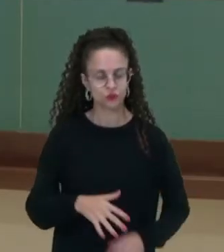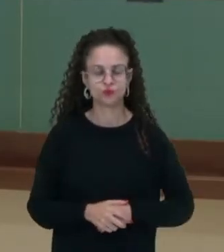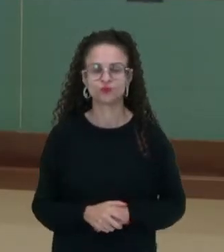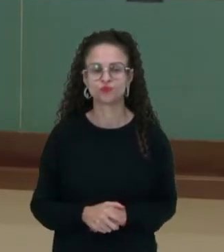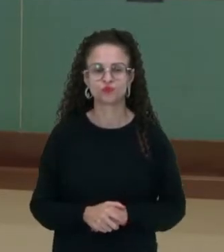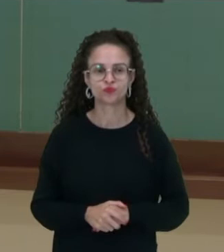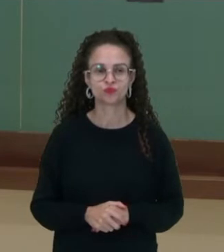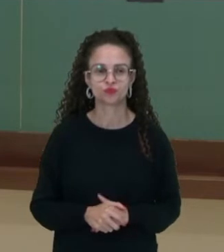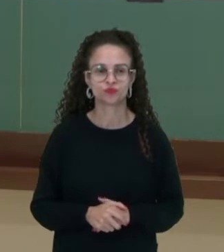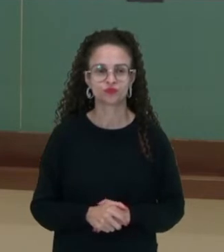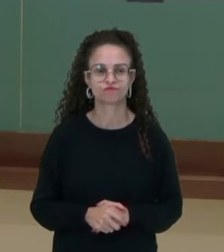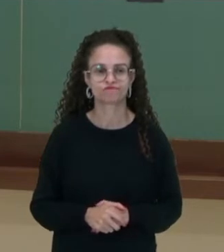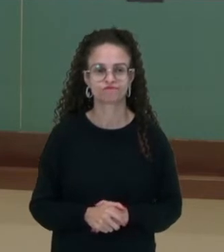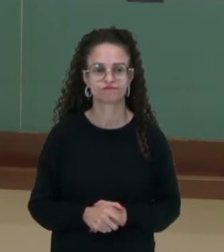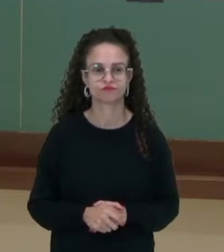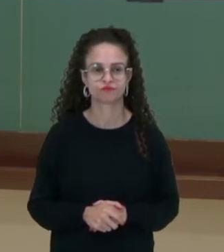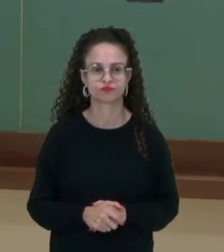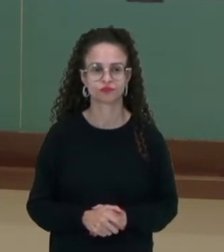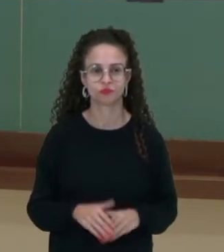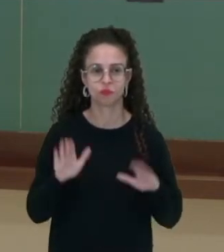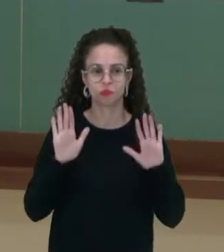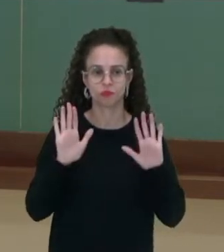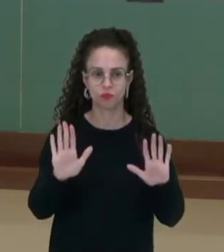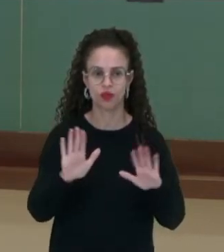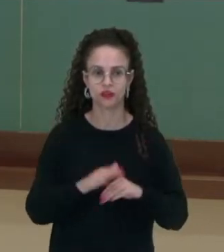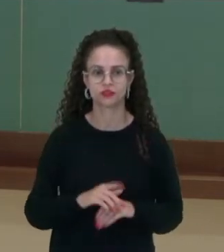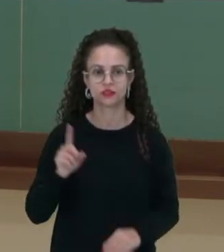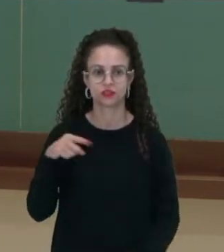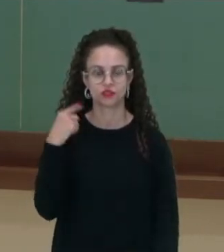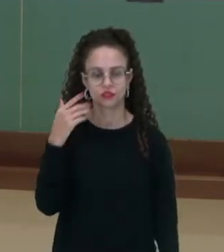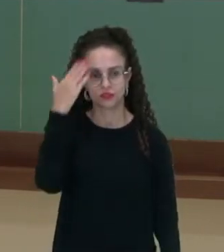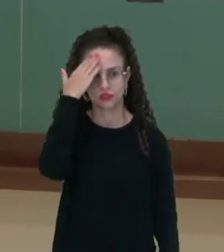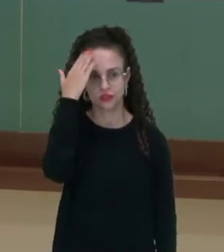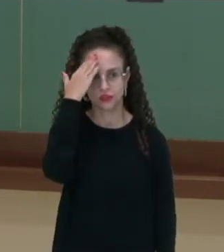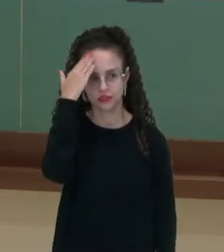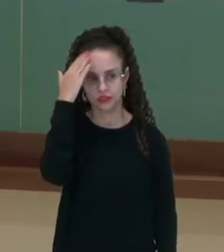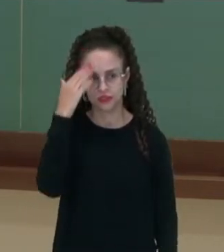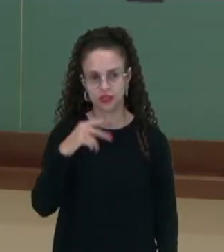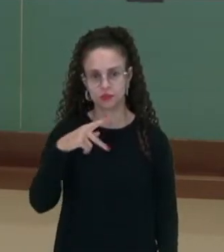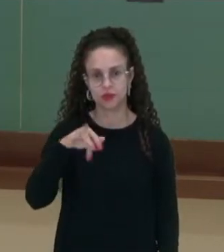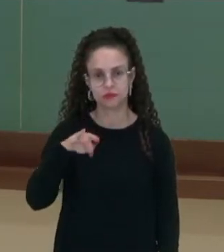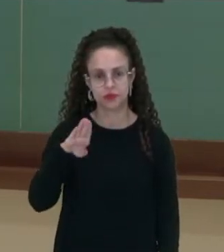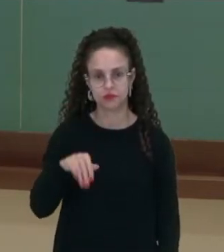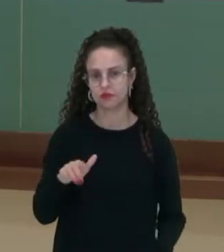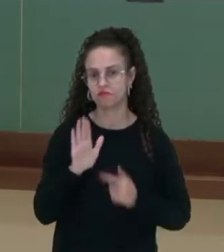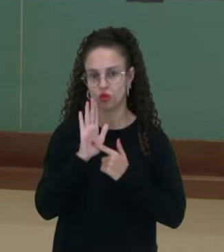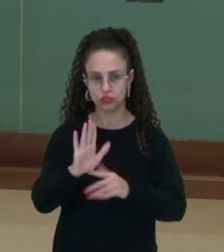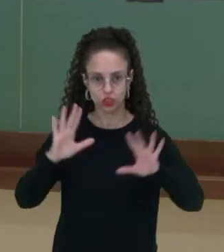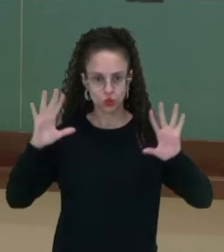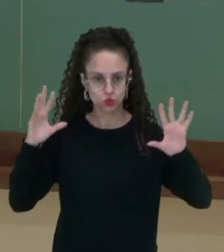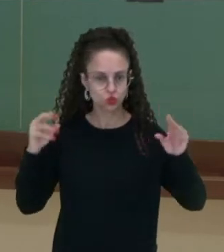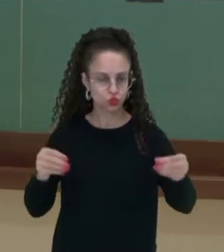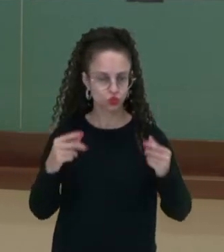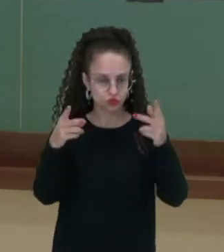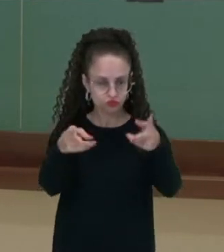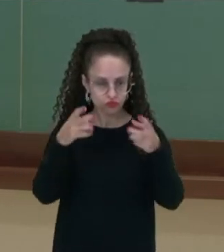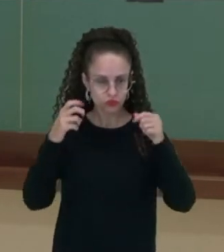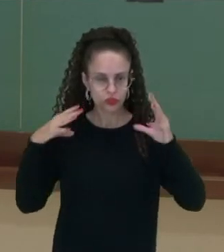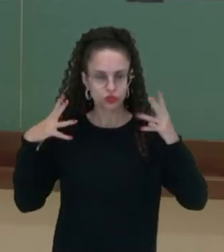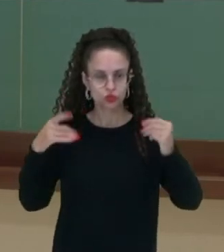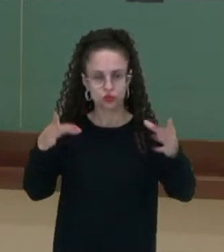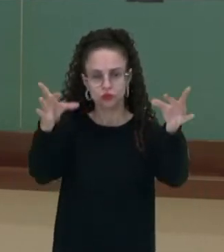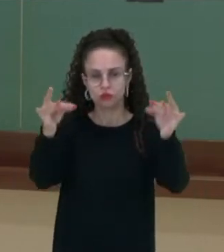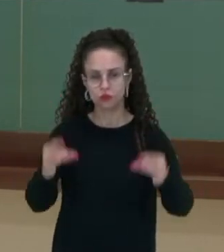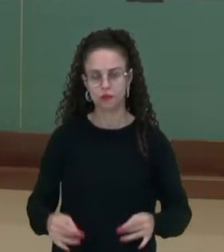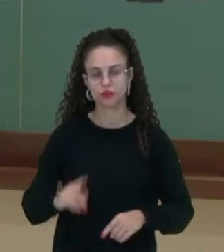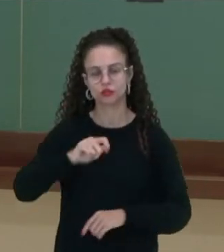tá bom? Muito bem. Mas, olha só, sabemos que o PIB per capita não reflete tudo, não dá para a gente perceber tudo quanto à